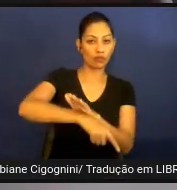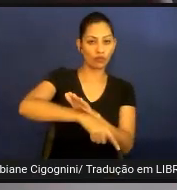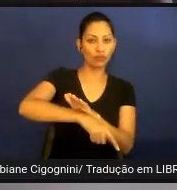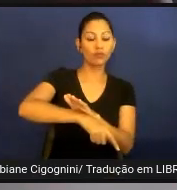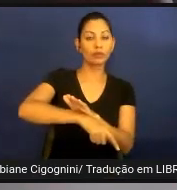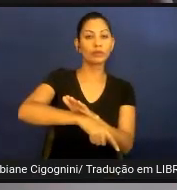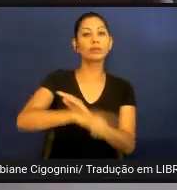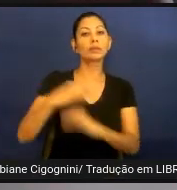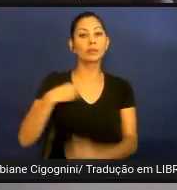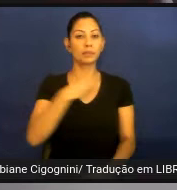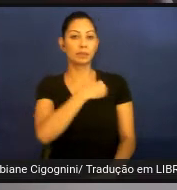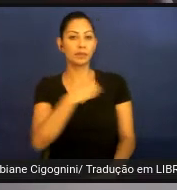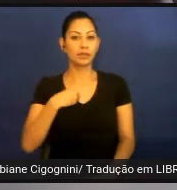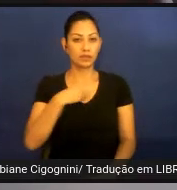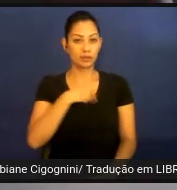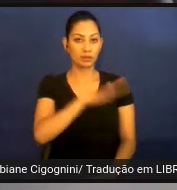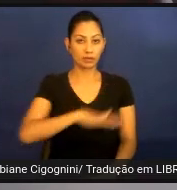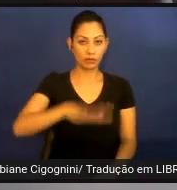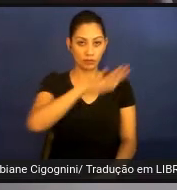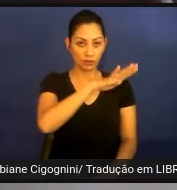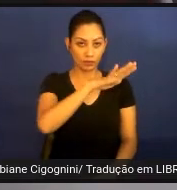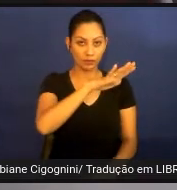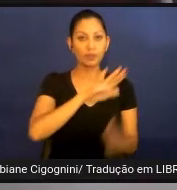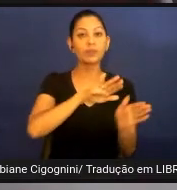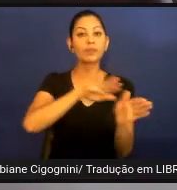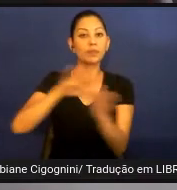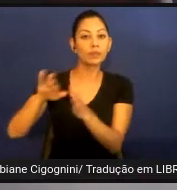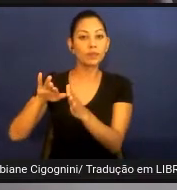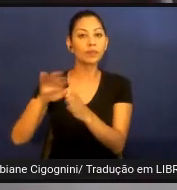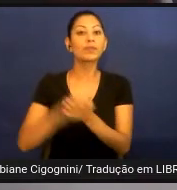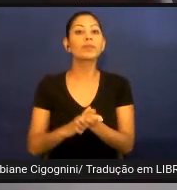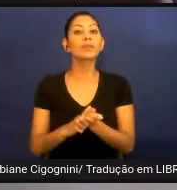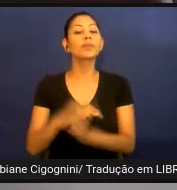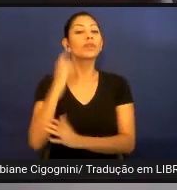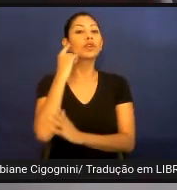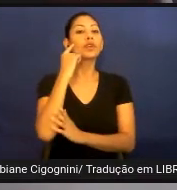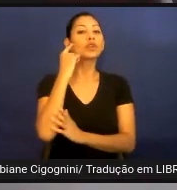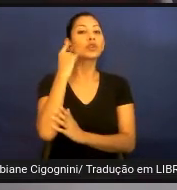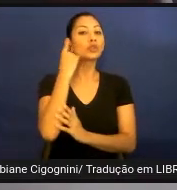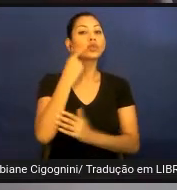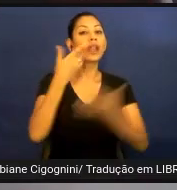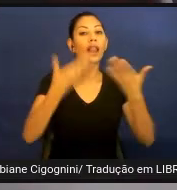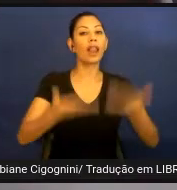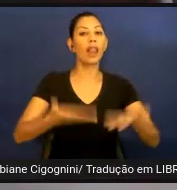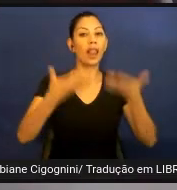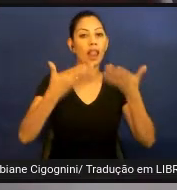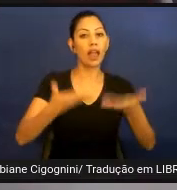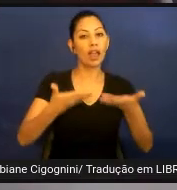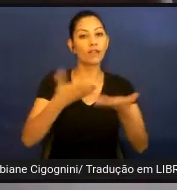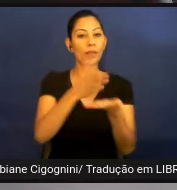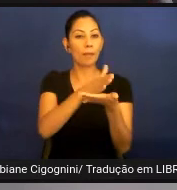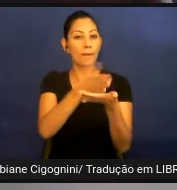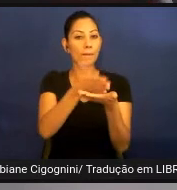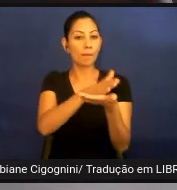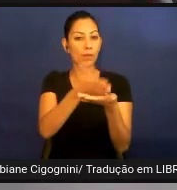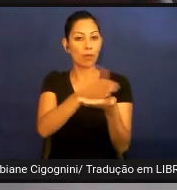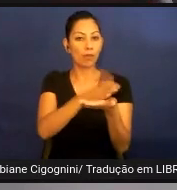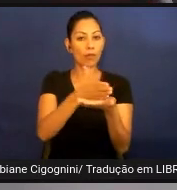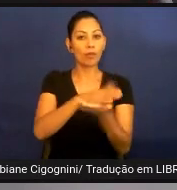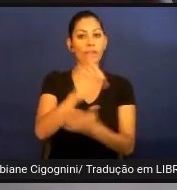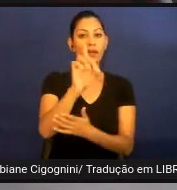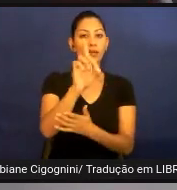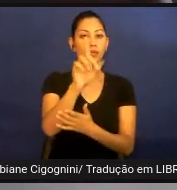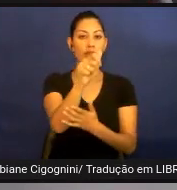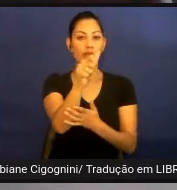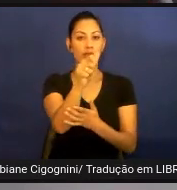medicina. Enquanto a pessoa que possui surdez leve ou moderada, o termo correto é deficiente auditivo.